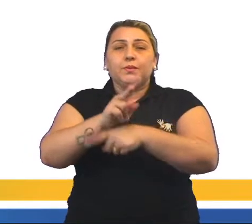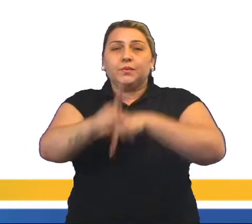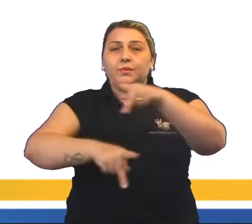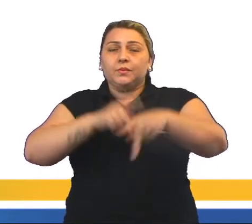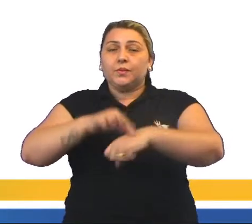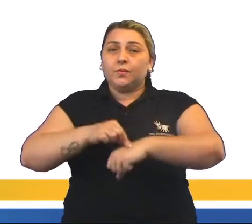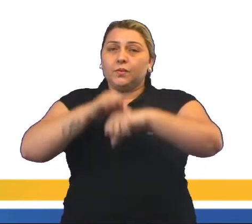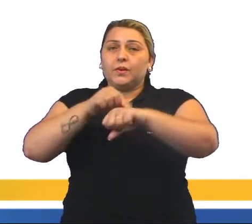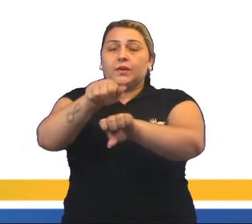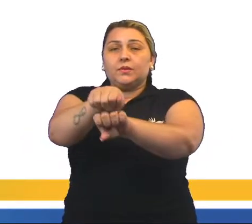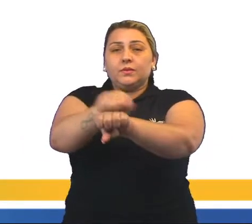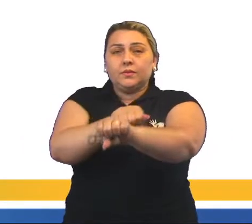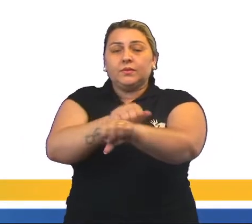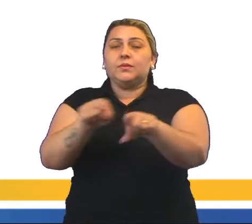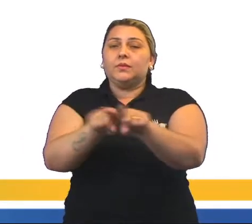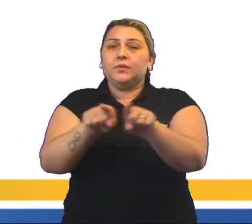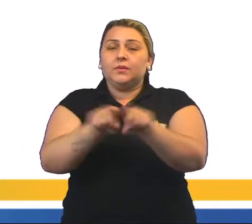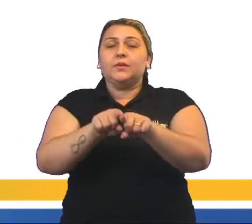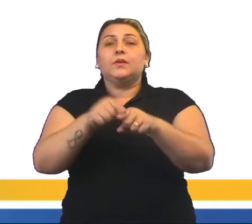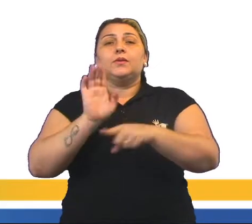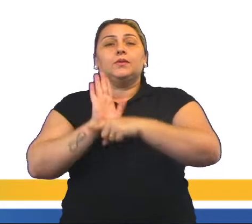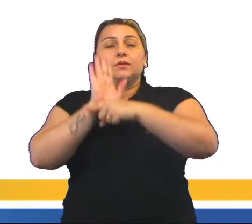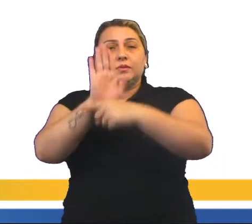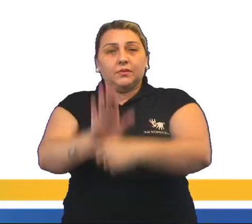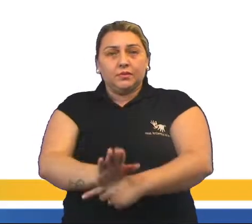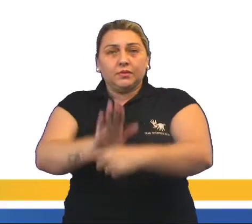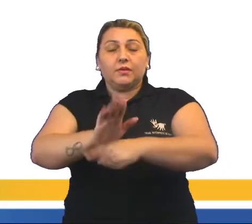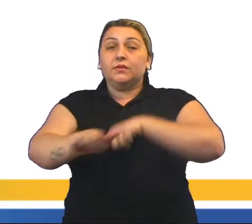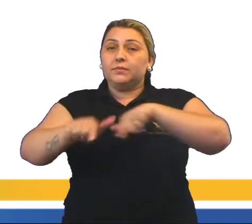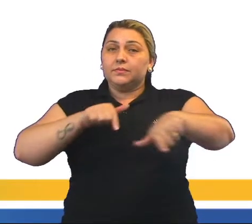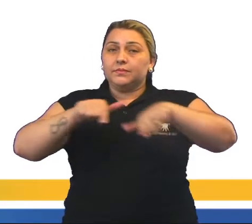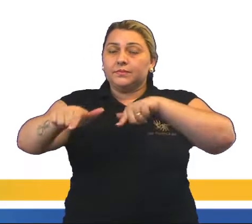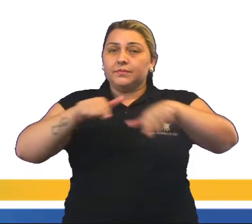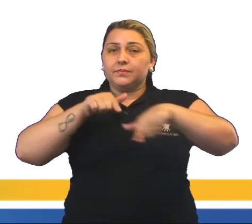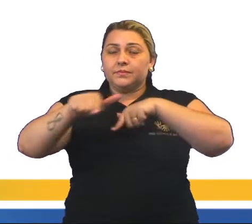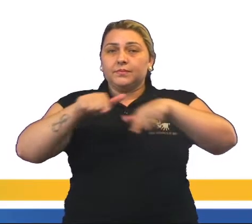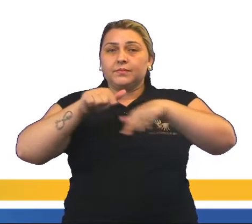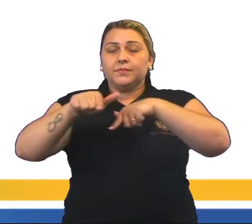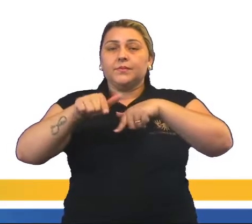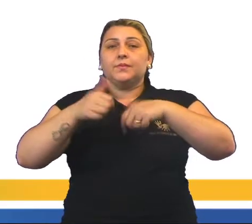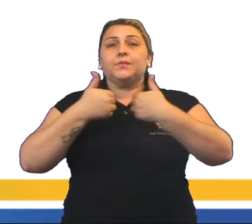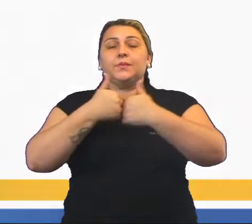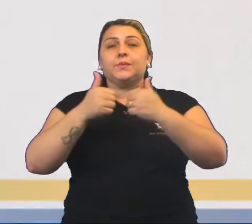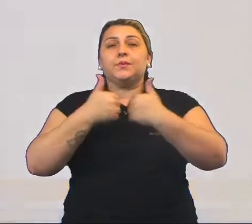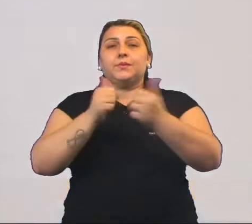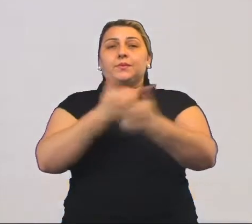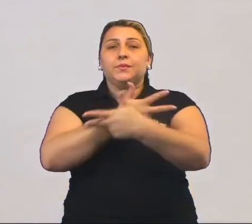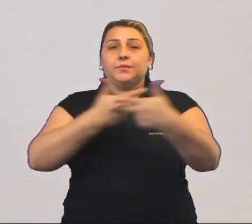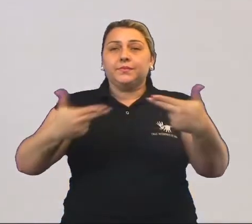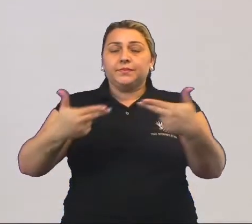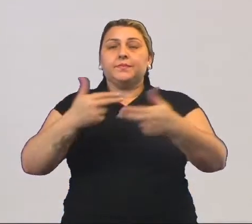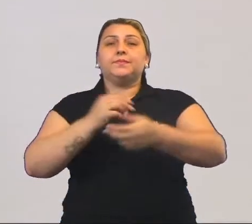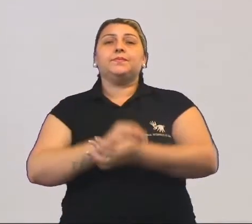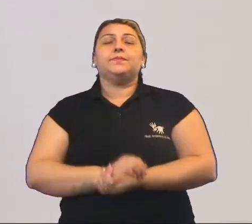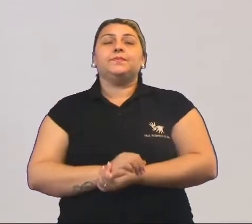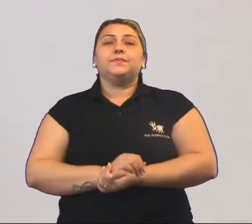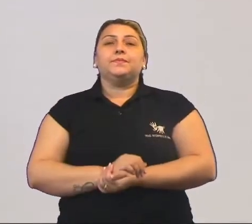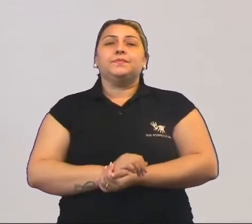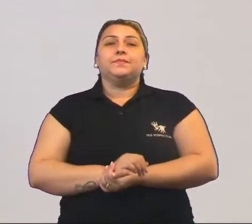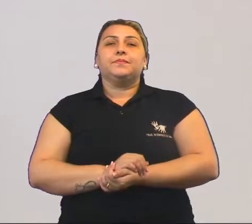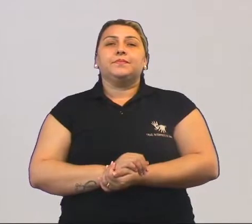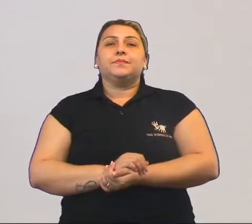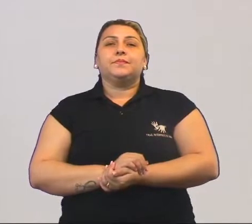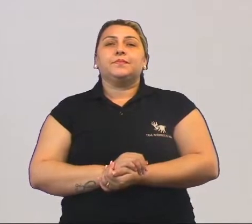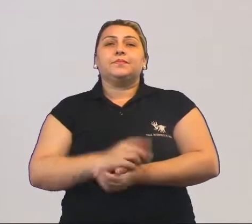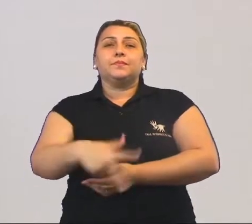carne e couro, como também ajudava como força de trabalho e meio de transporte. Então, quando os